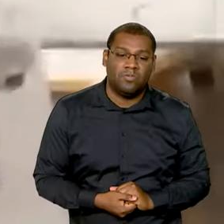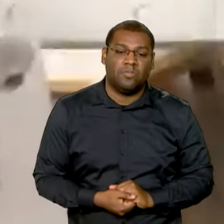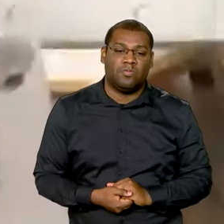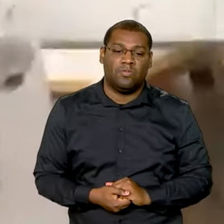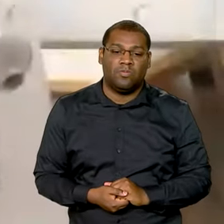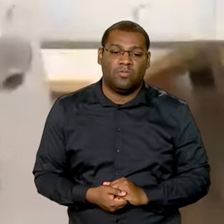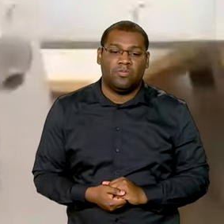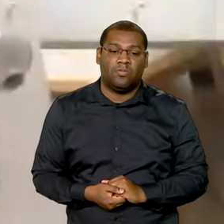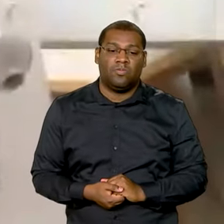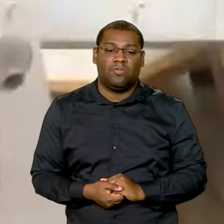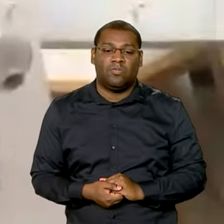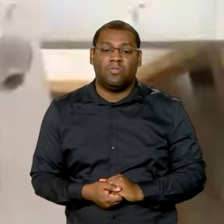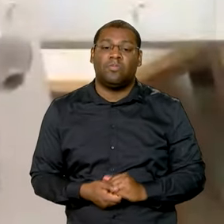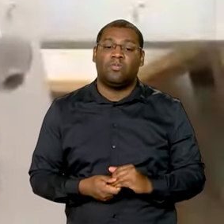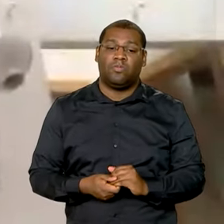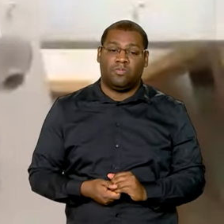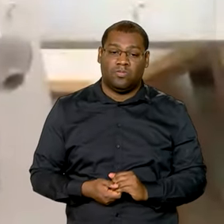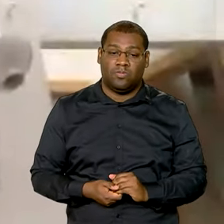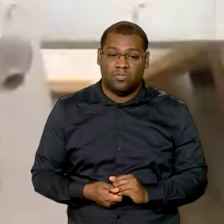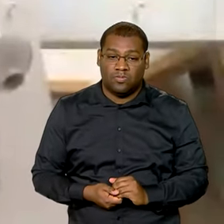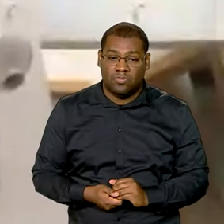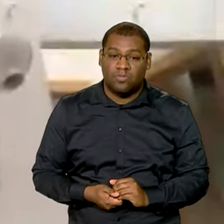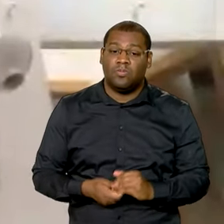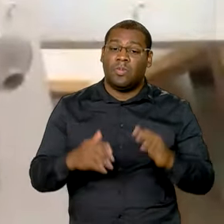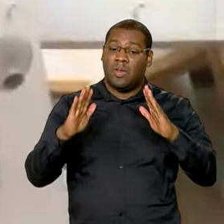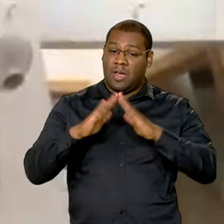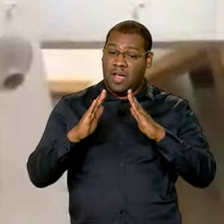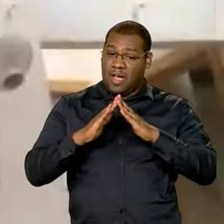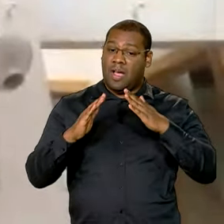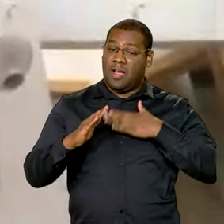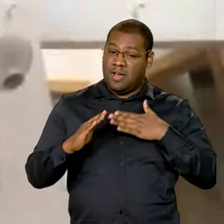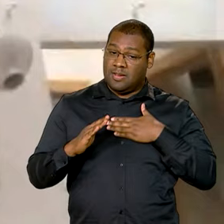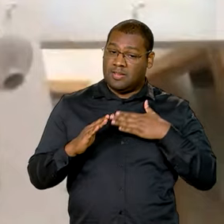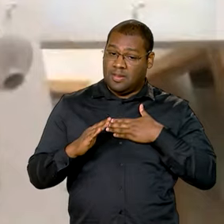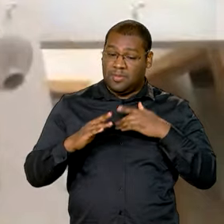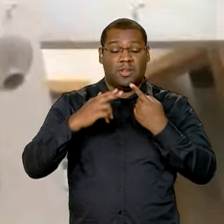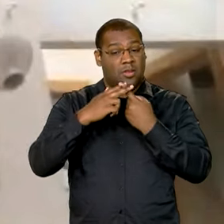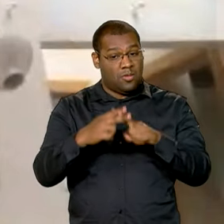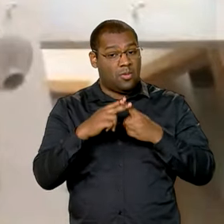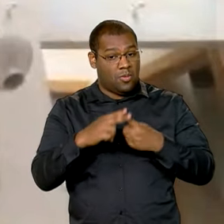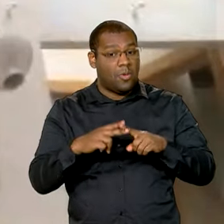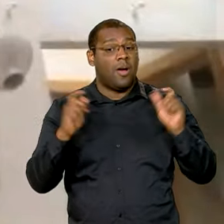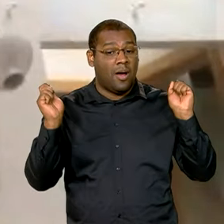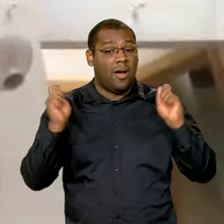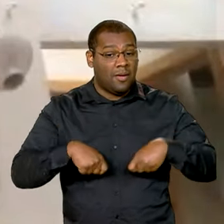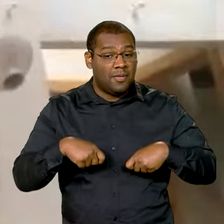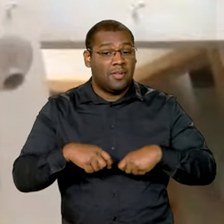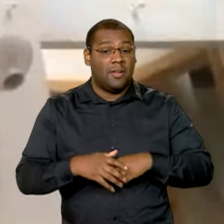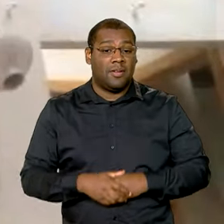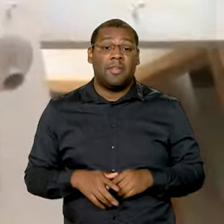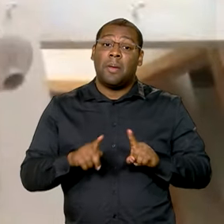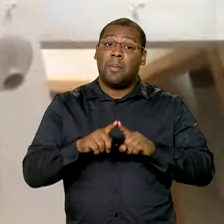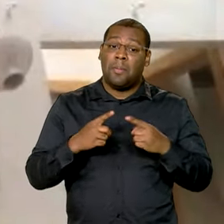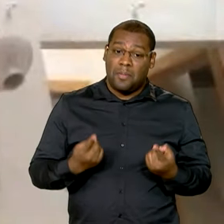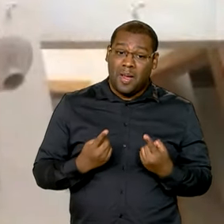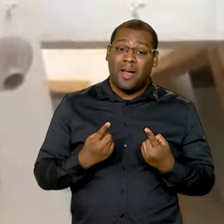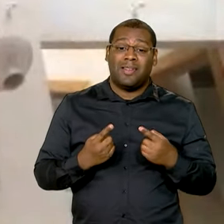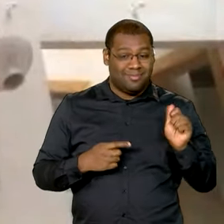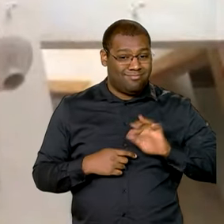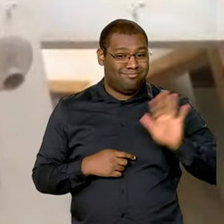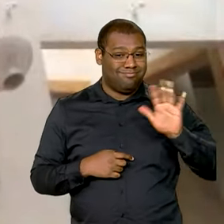Ainda eu tenho casa, a minha casa ainda ficou de pé, né? Tem que consertar. Mas tem pessoas que perderam tudo.